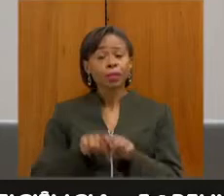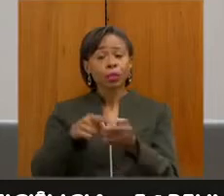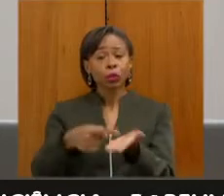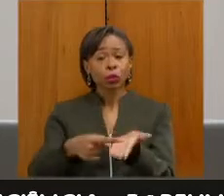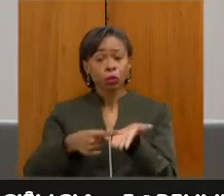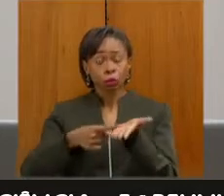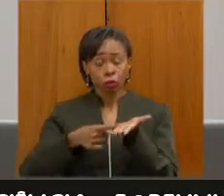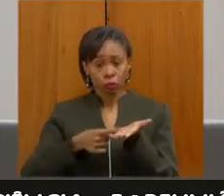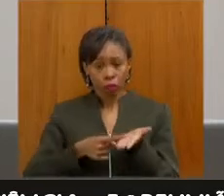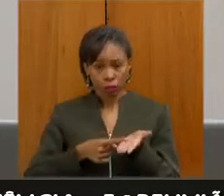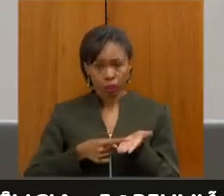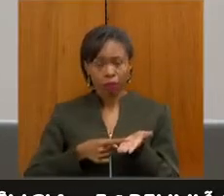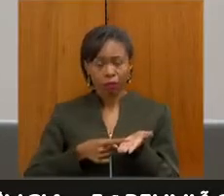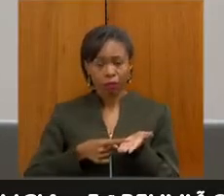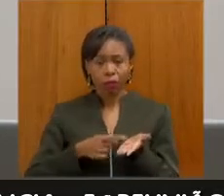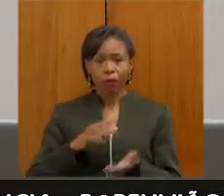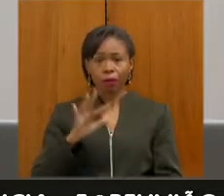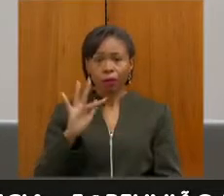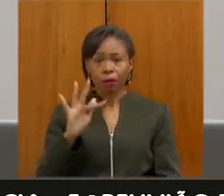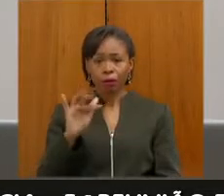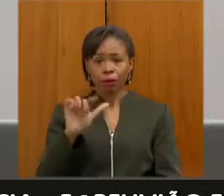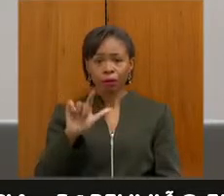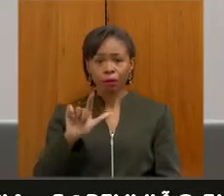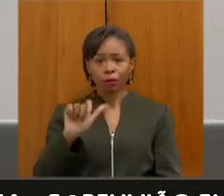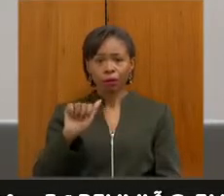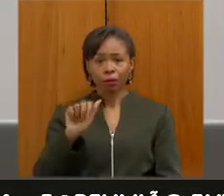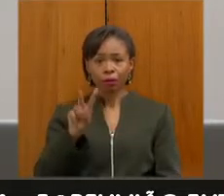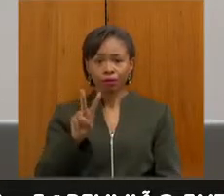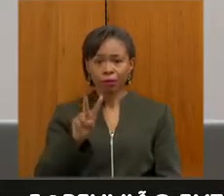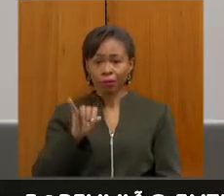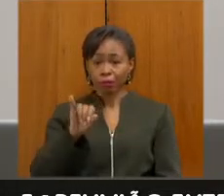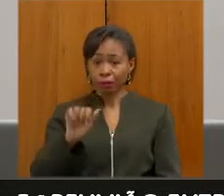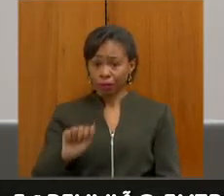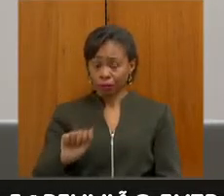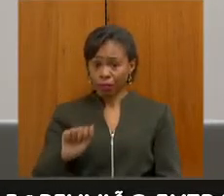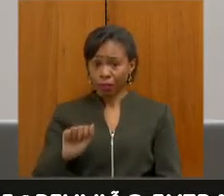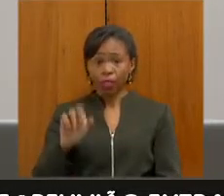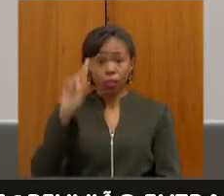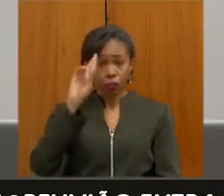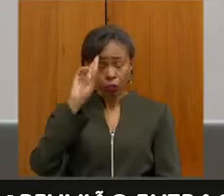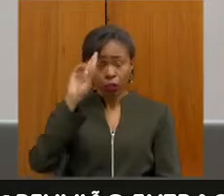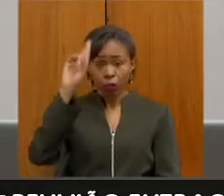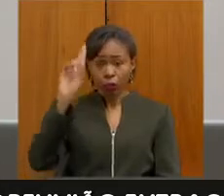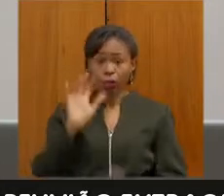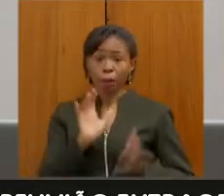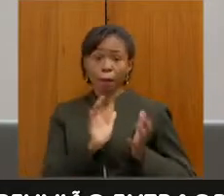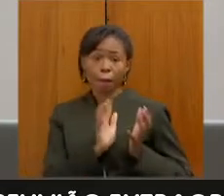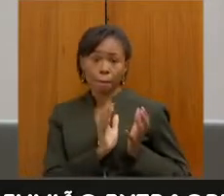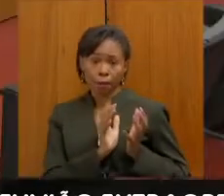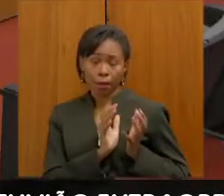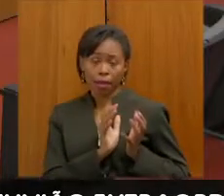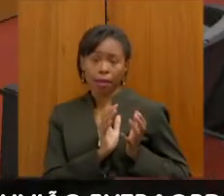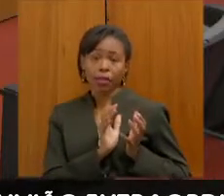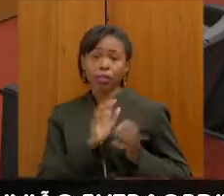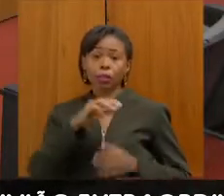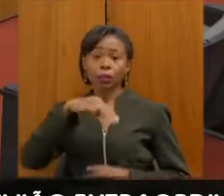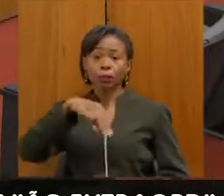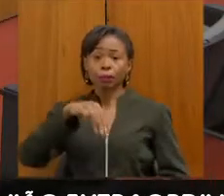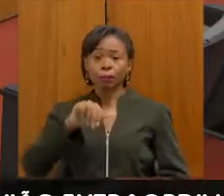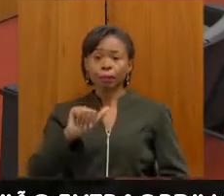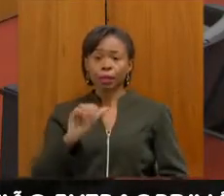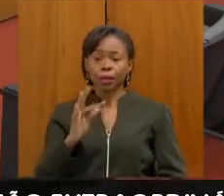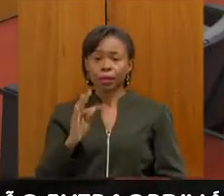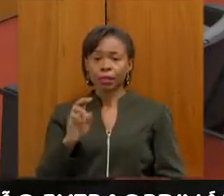à mesa conosco a Flávia Francisca dos Santos, diretora da APAI de Mateus Leme. Está aqui,